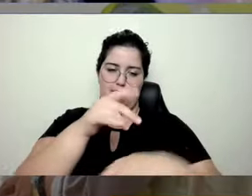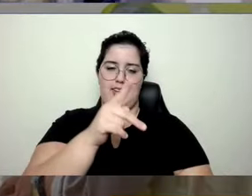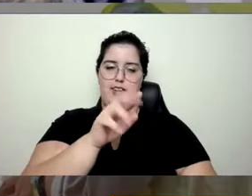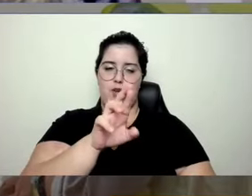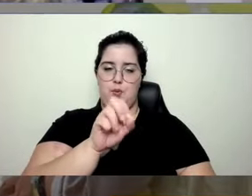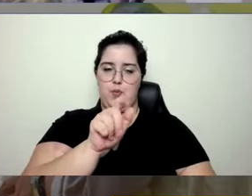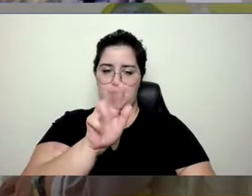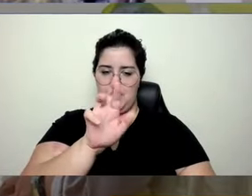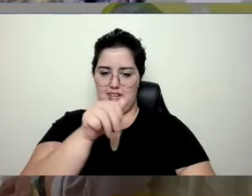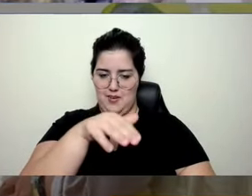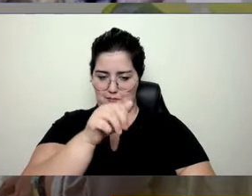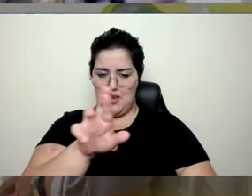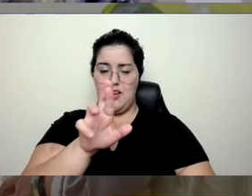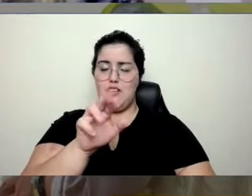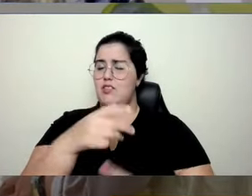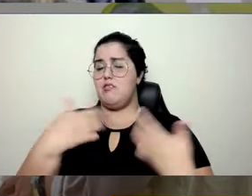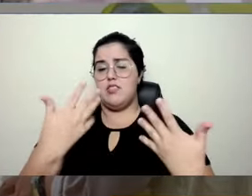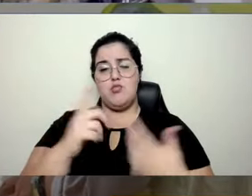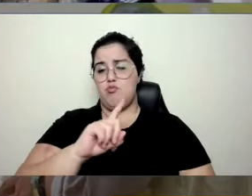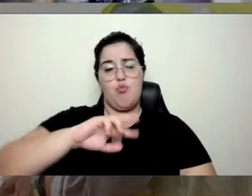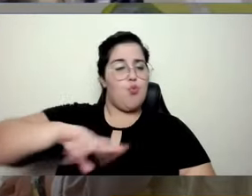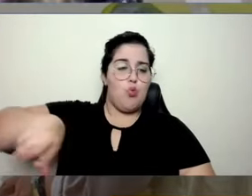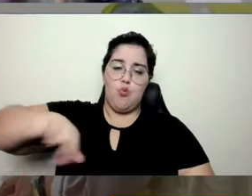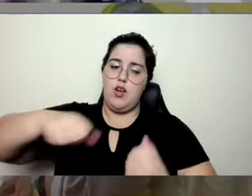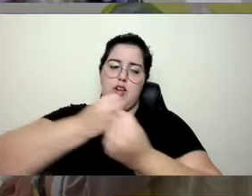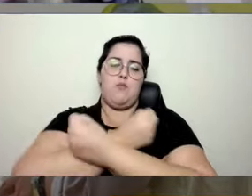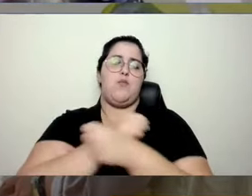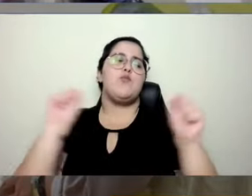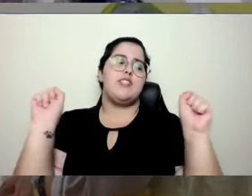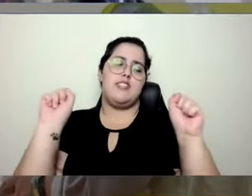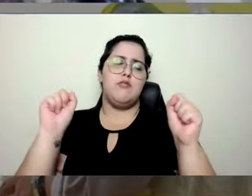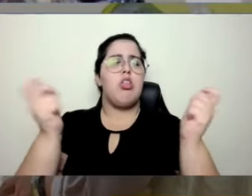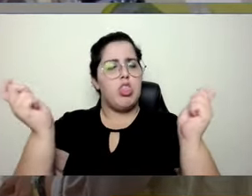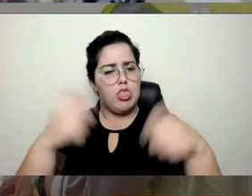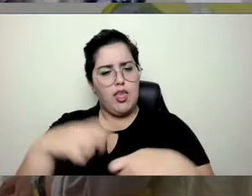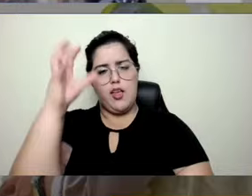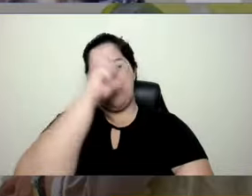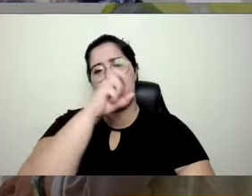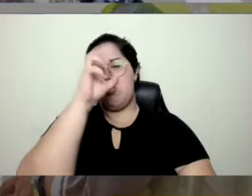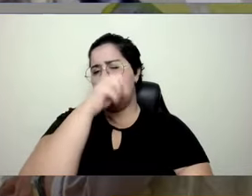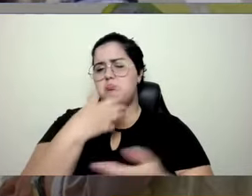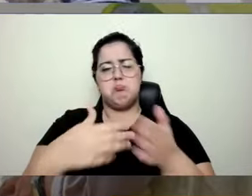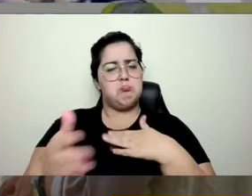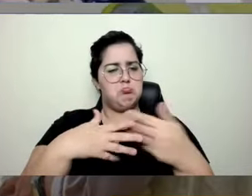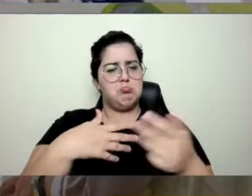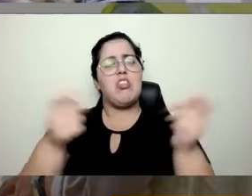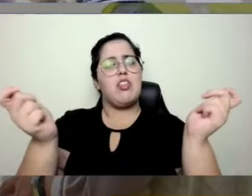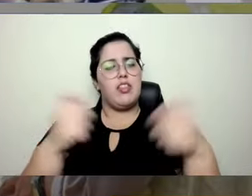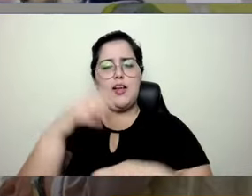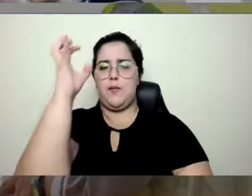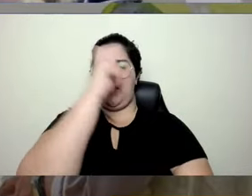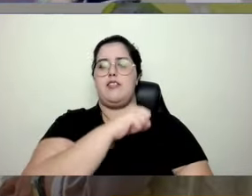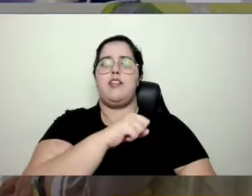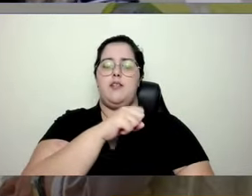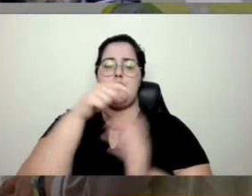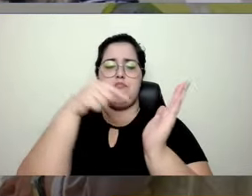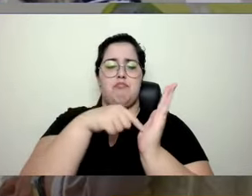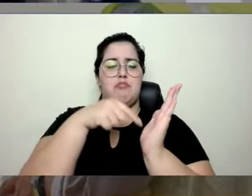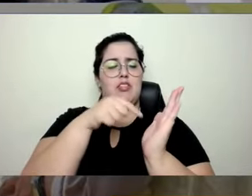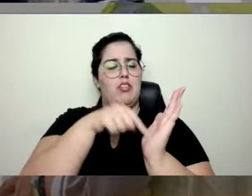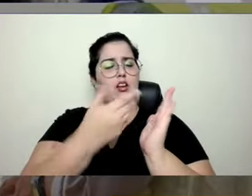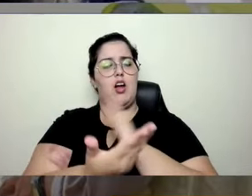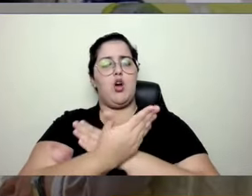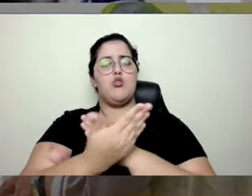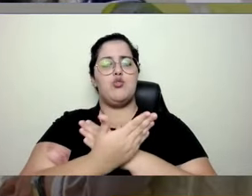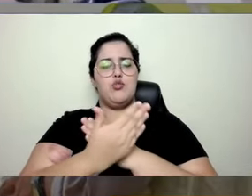nada é impossível, a gente consegue aprender qualquer coisa. Qualquer coisa. aqui, antes a gente precisava